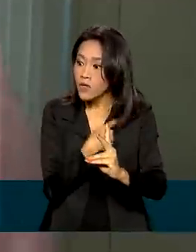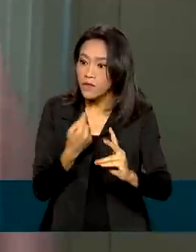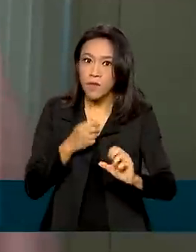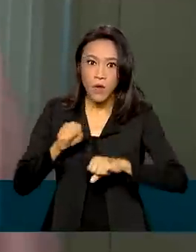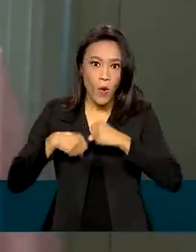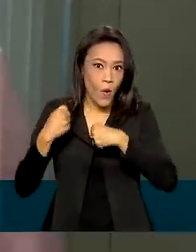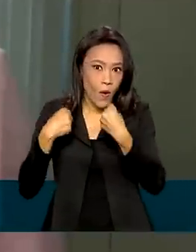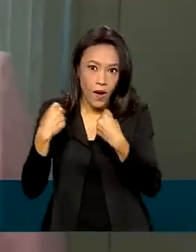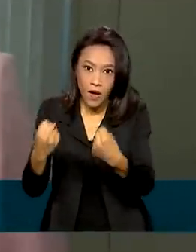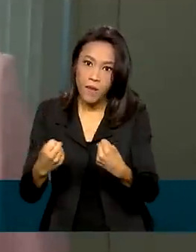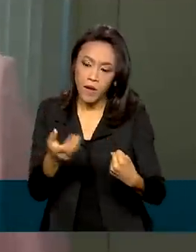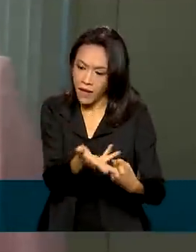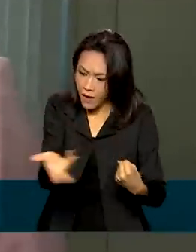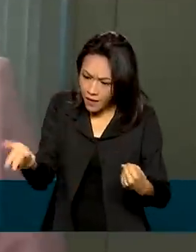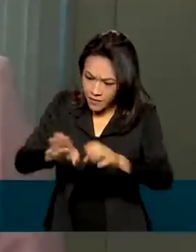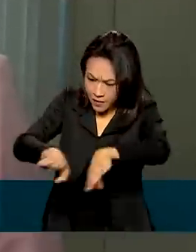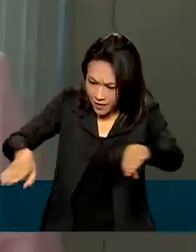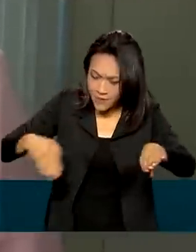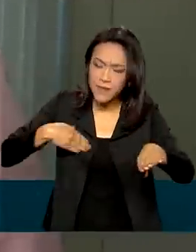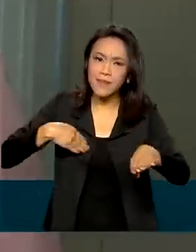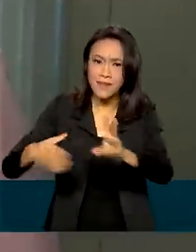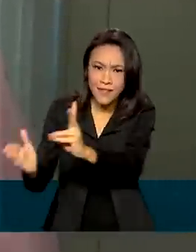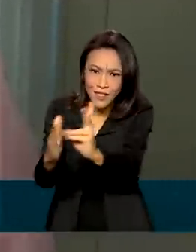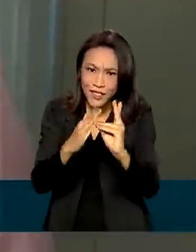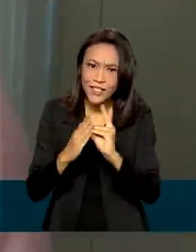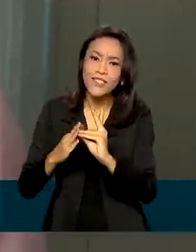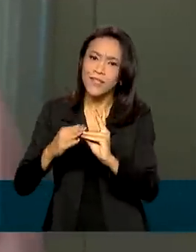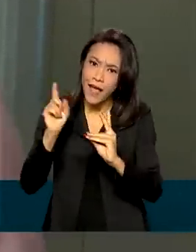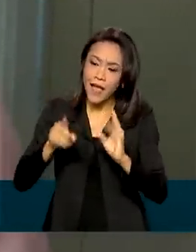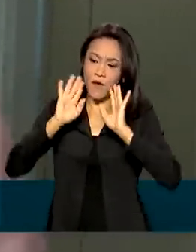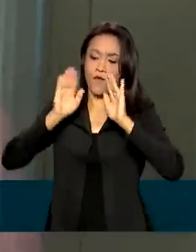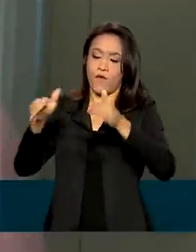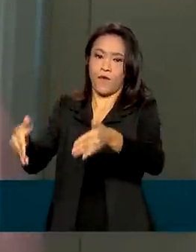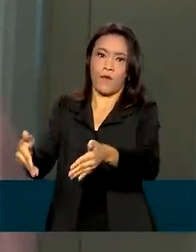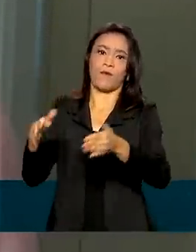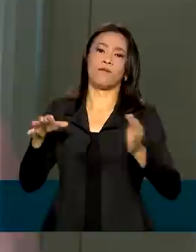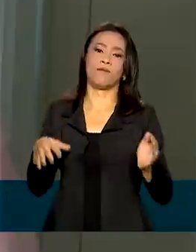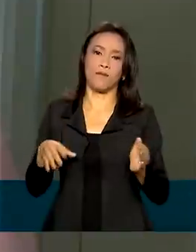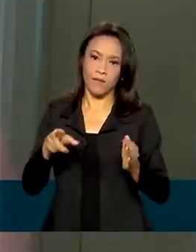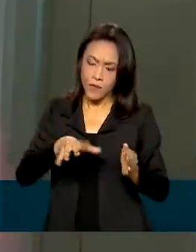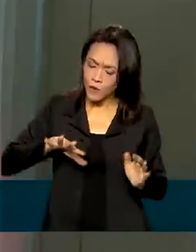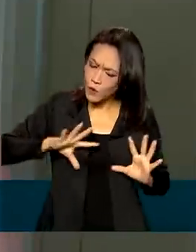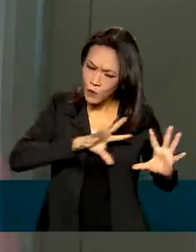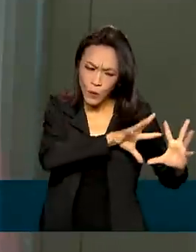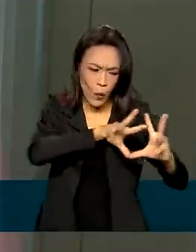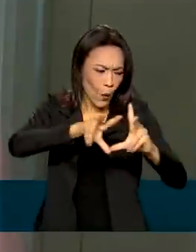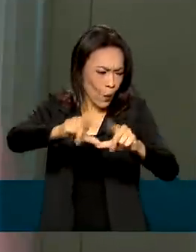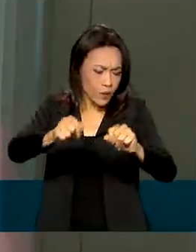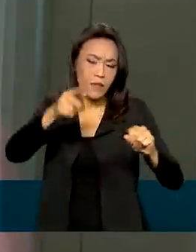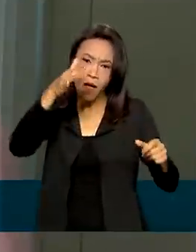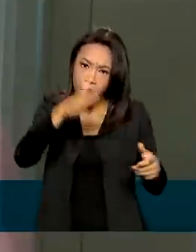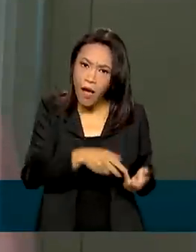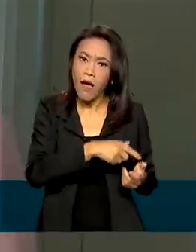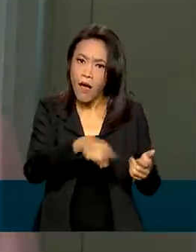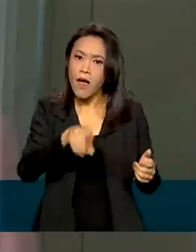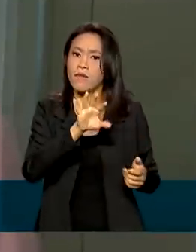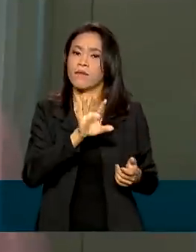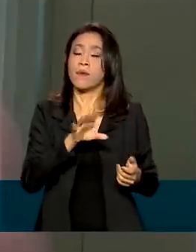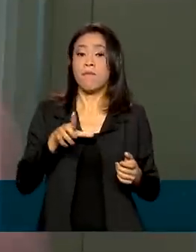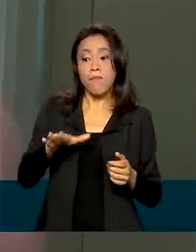que todos saibam que as crianças indígenas também são prioridade, né? Todas as crianças são, mas as indígenas agora a gente tem,